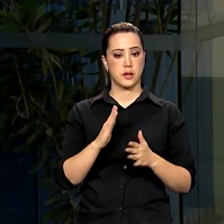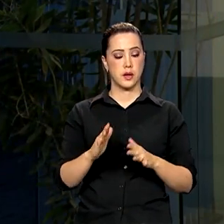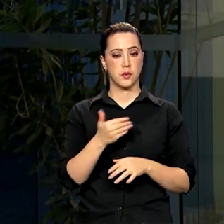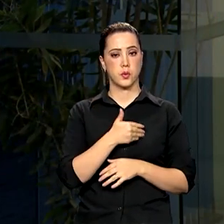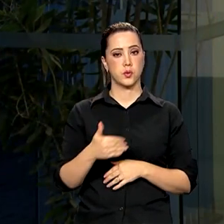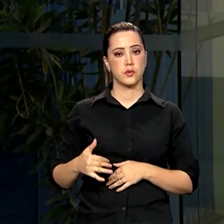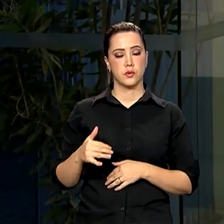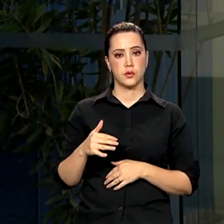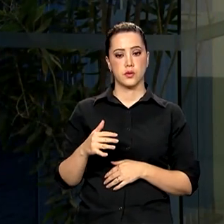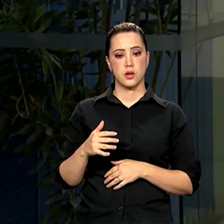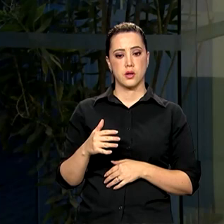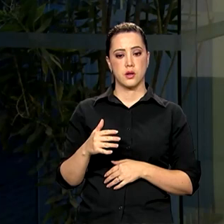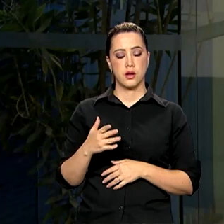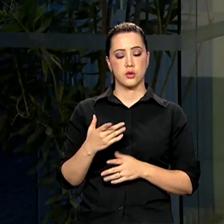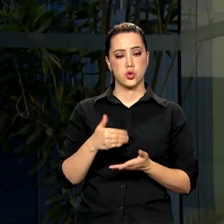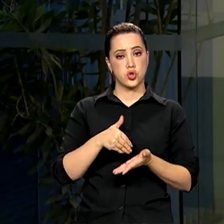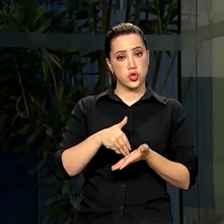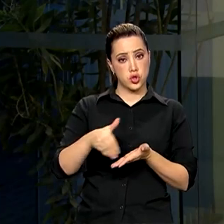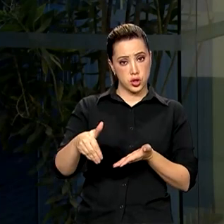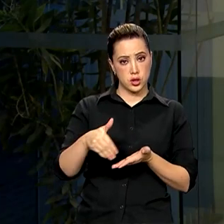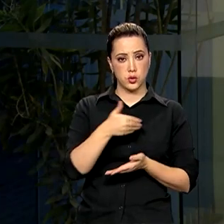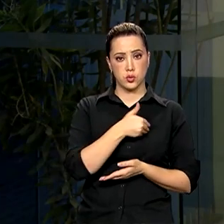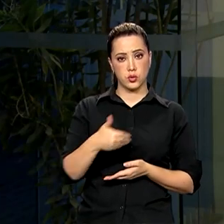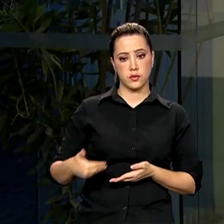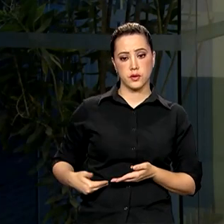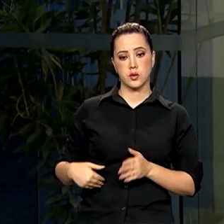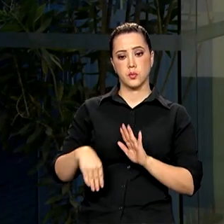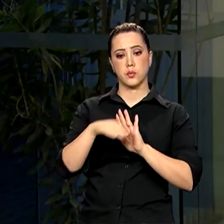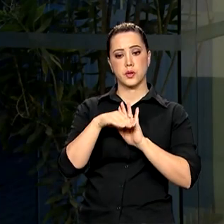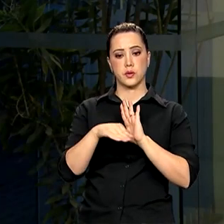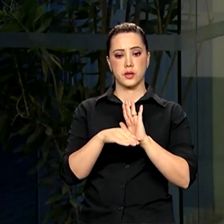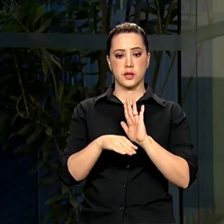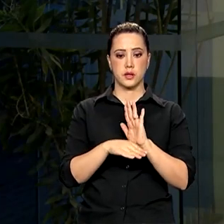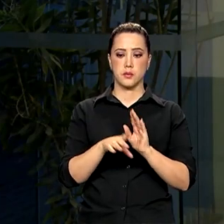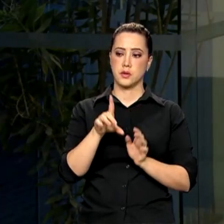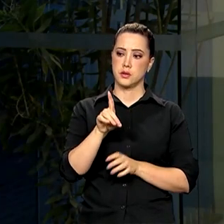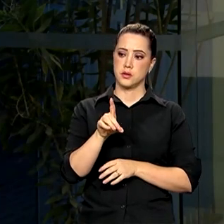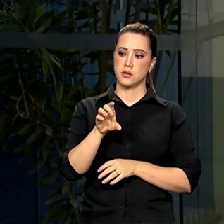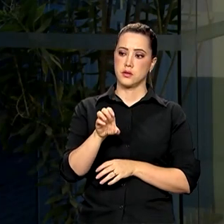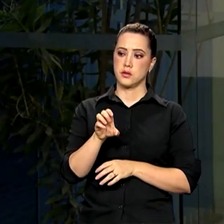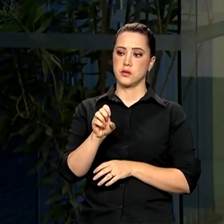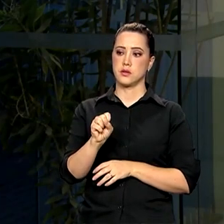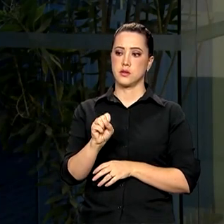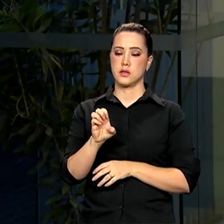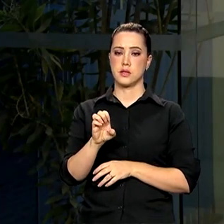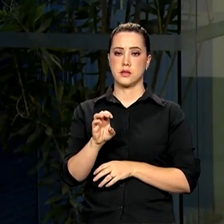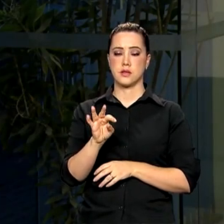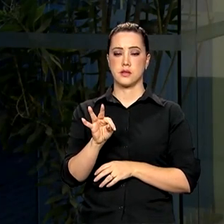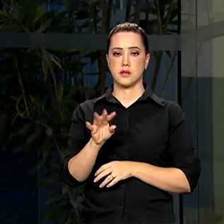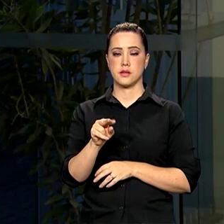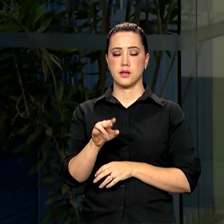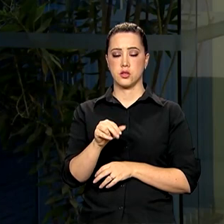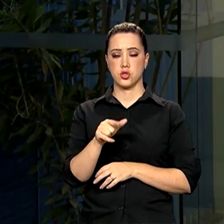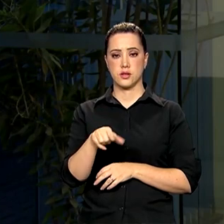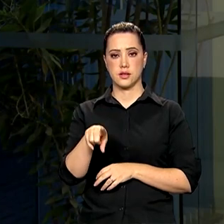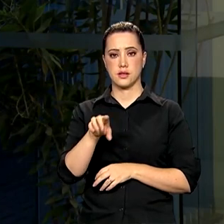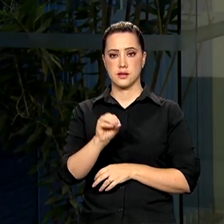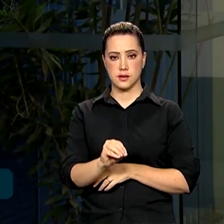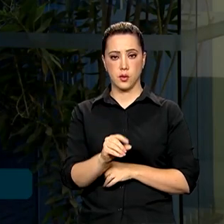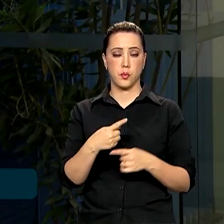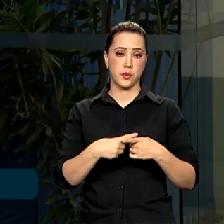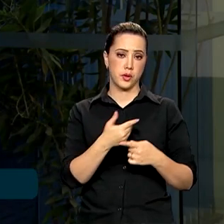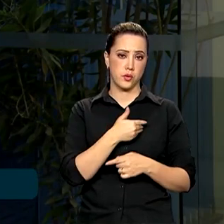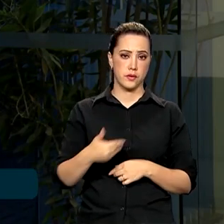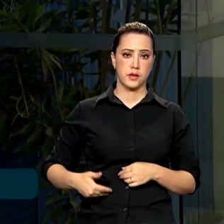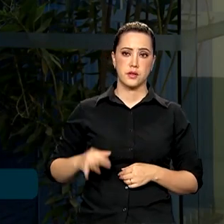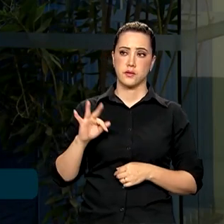do programa de desestatização da Eletrobras. Isso apesar da privatização que ocorreu no ano passado, a União ainda